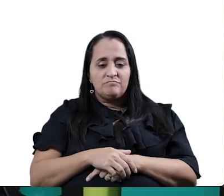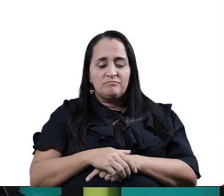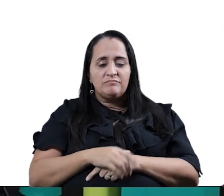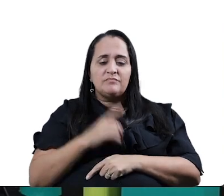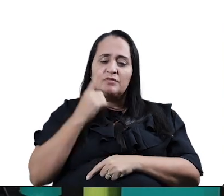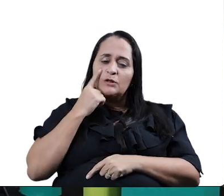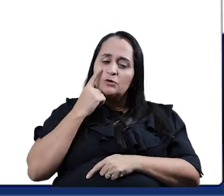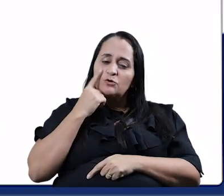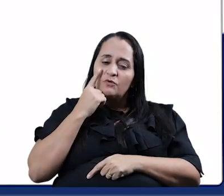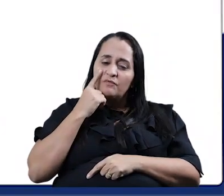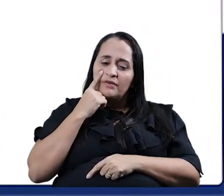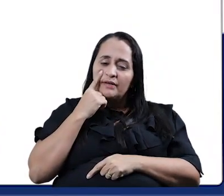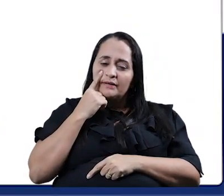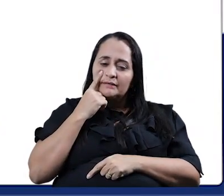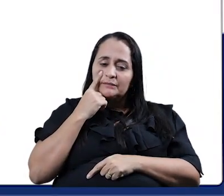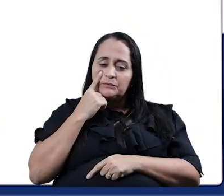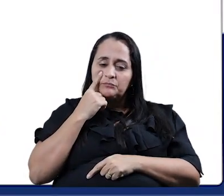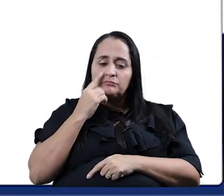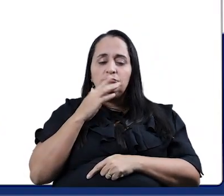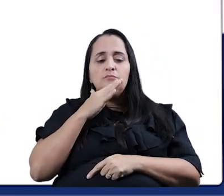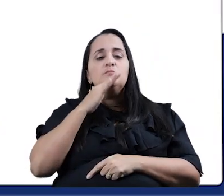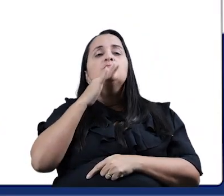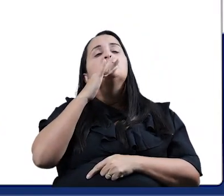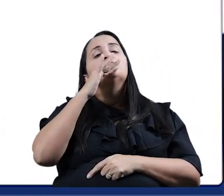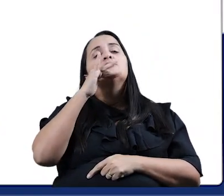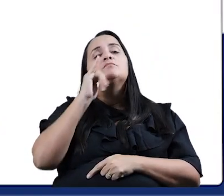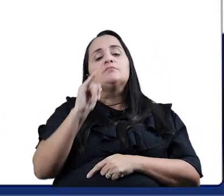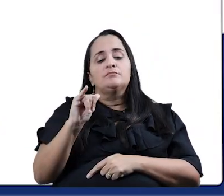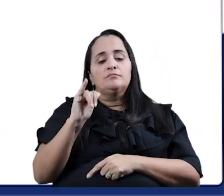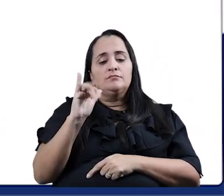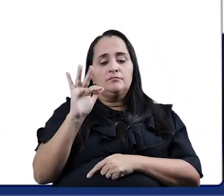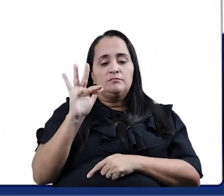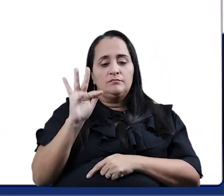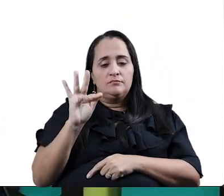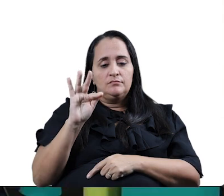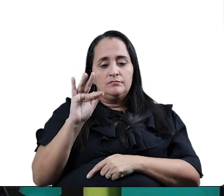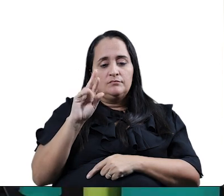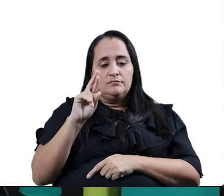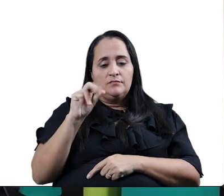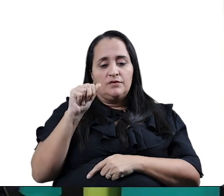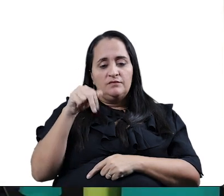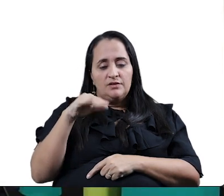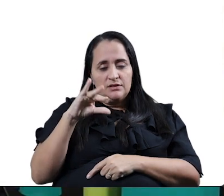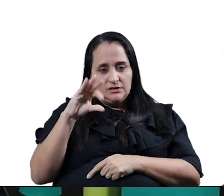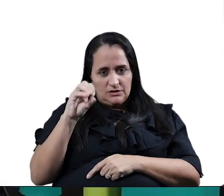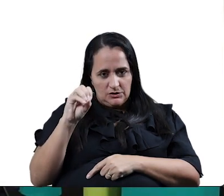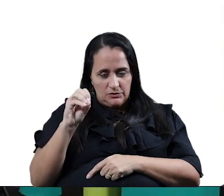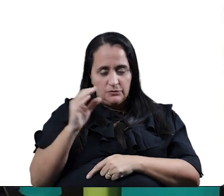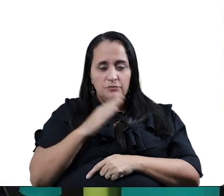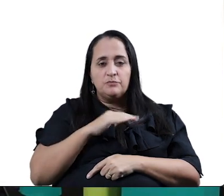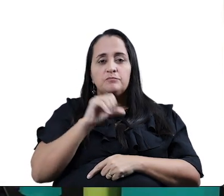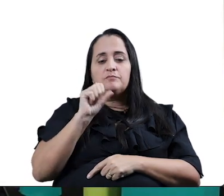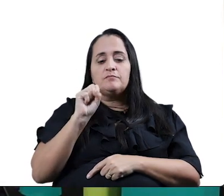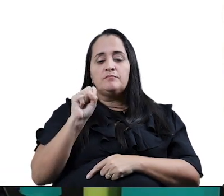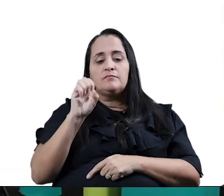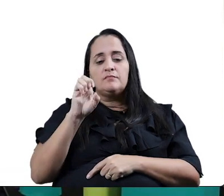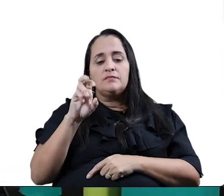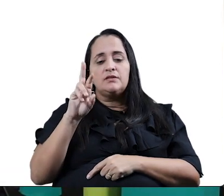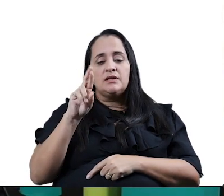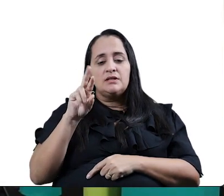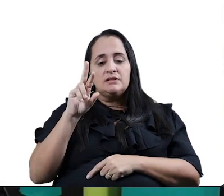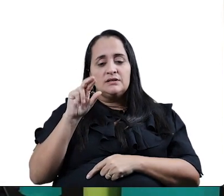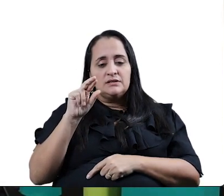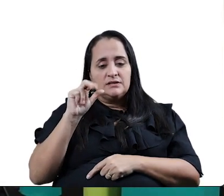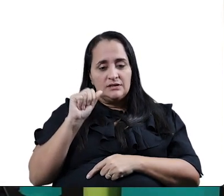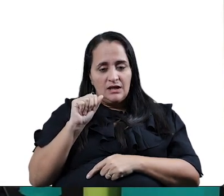Ai, chofer. Pai Francisco. E serra, serra, serra, serra. Quando eu era um bebê, meu avô